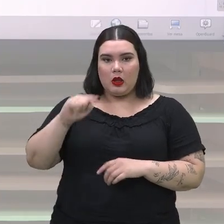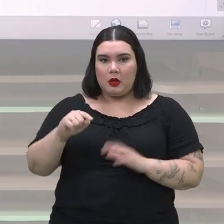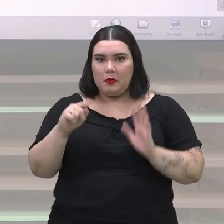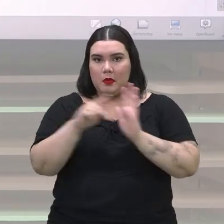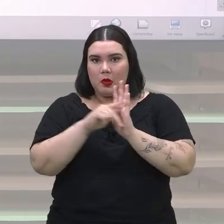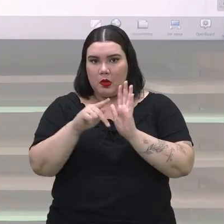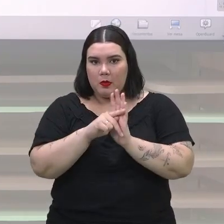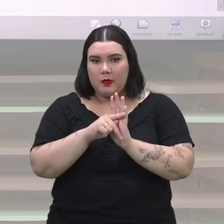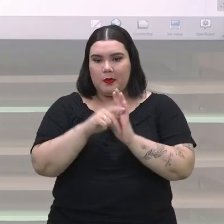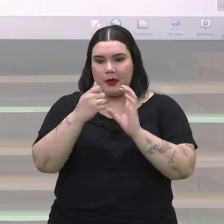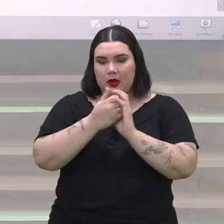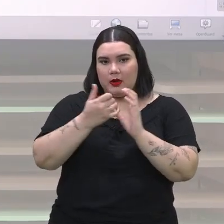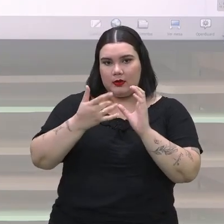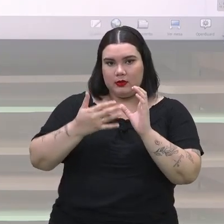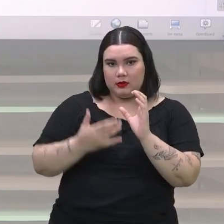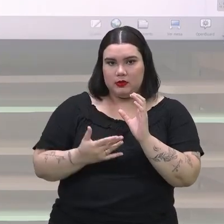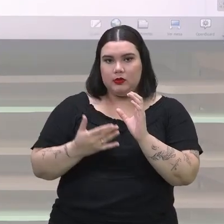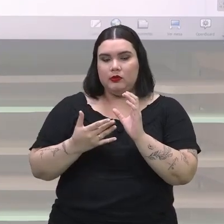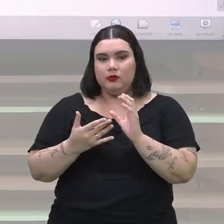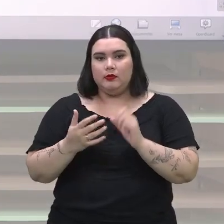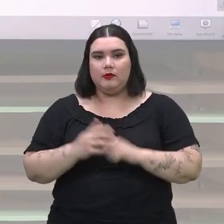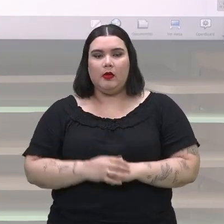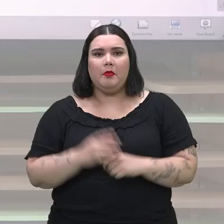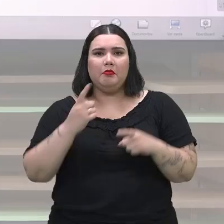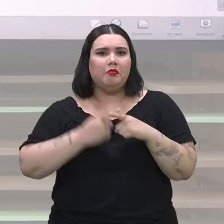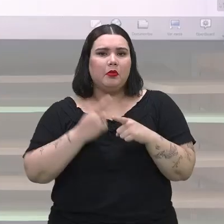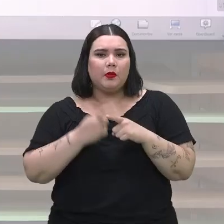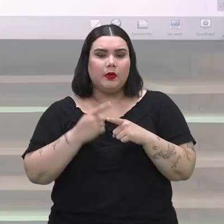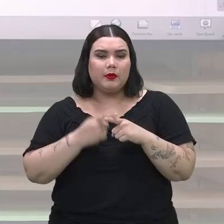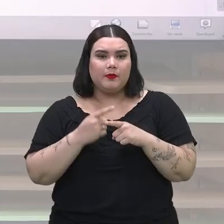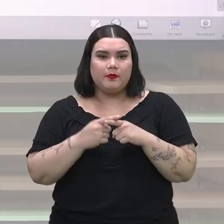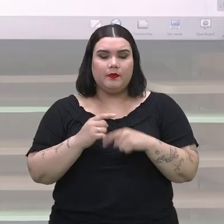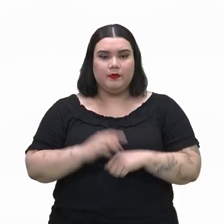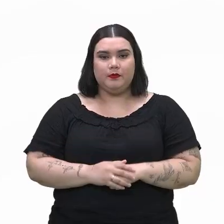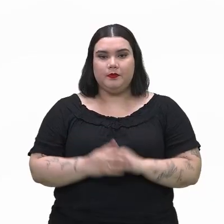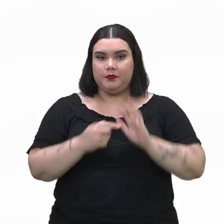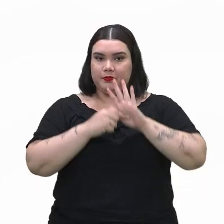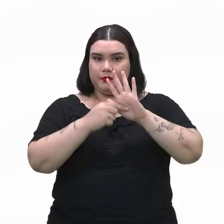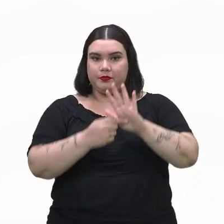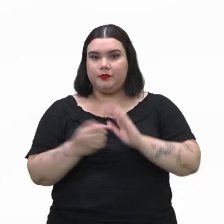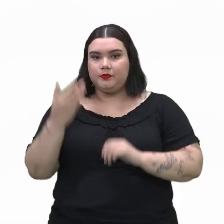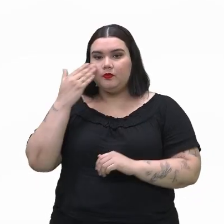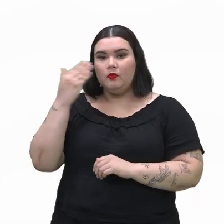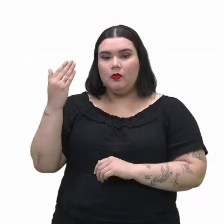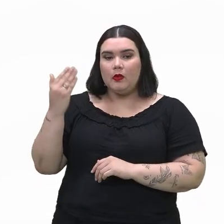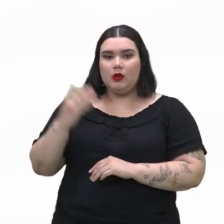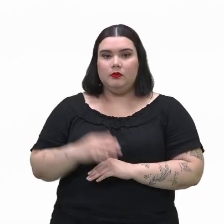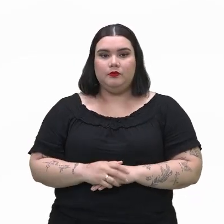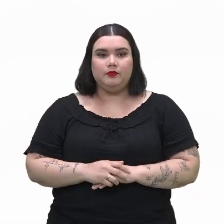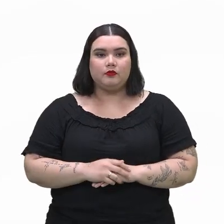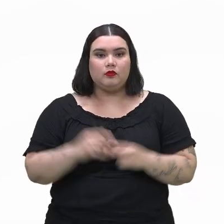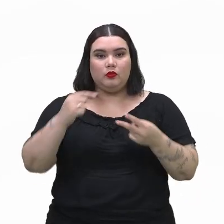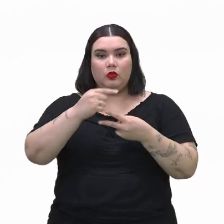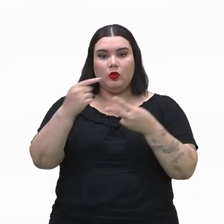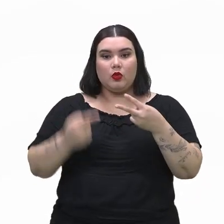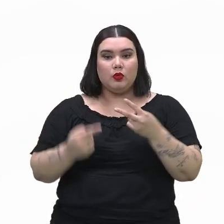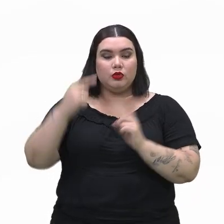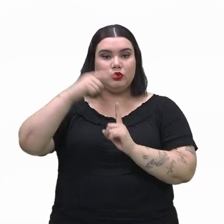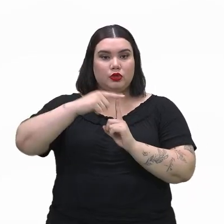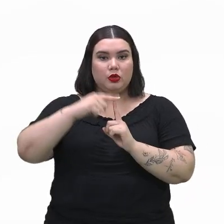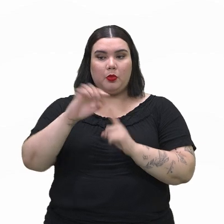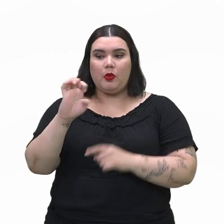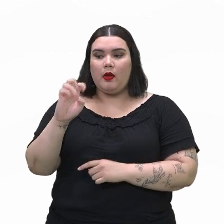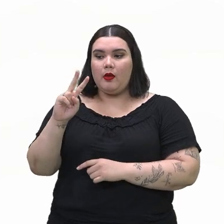esses elementos do espaço amostral. Por quê? Vem aqui na tela que eu vou te mostrar. Nós temos dois tipos importantes de